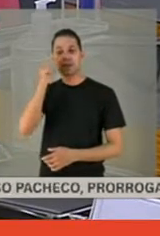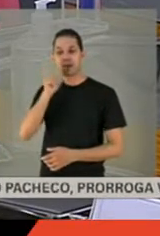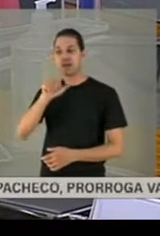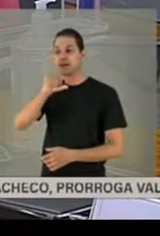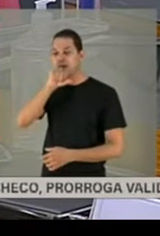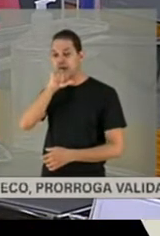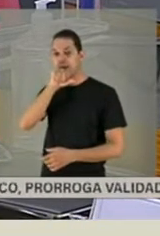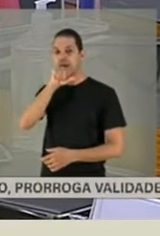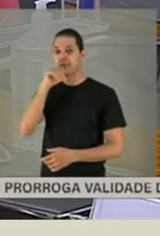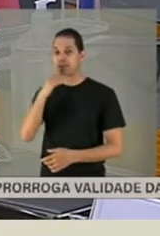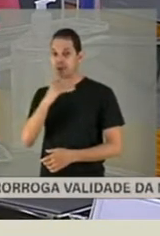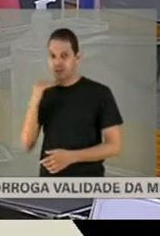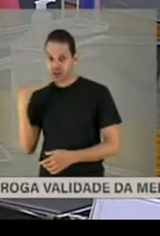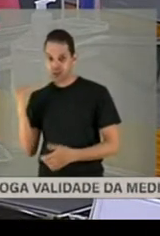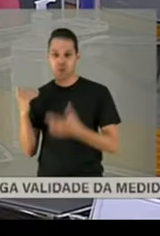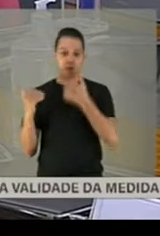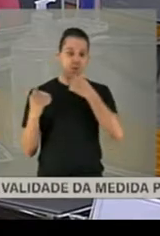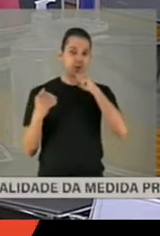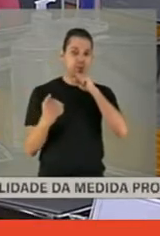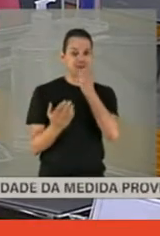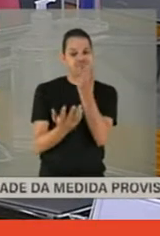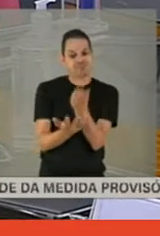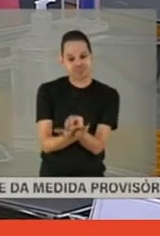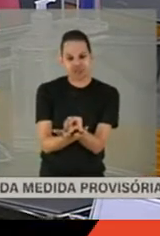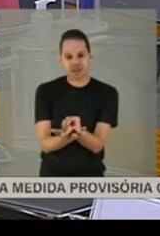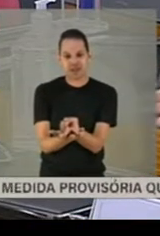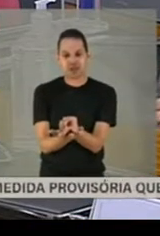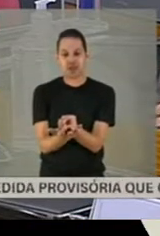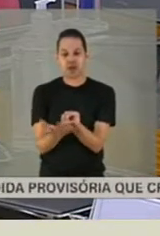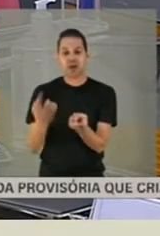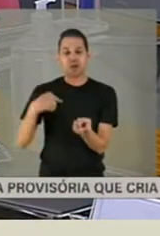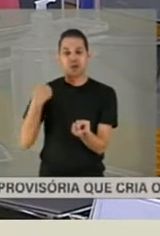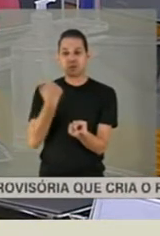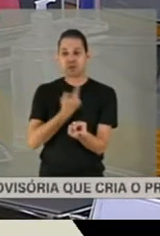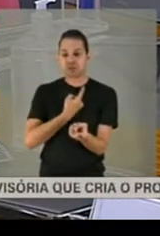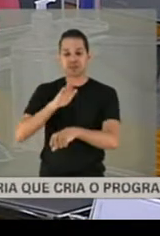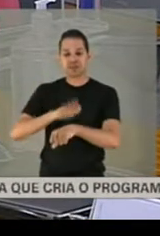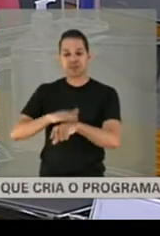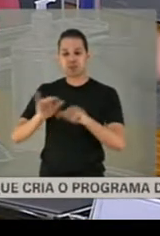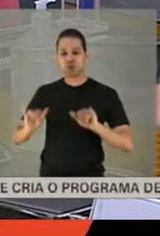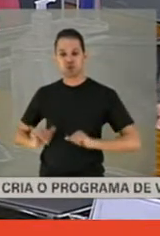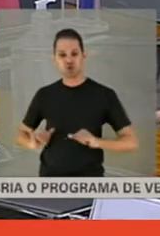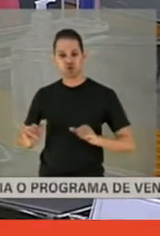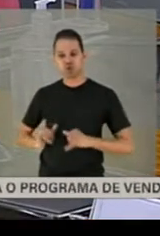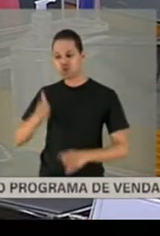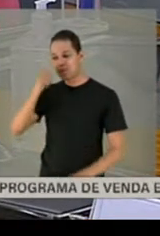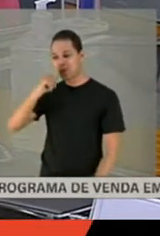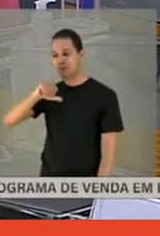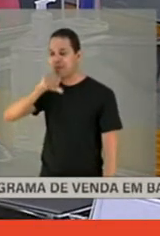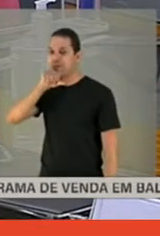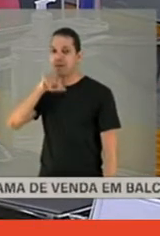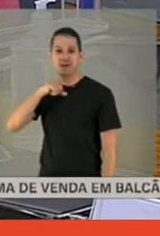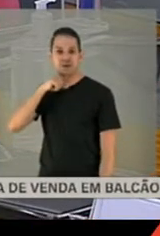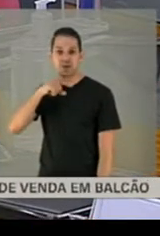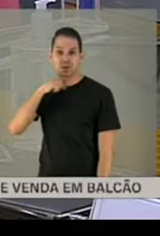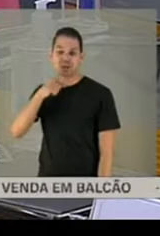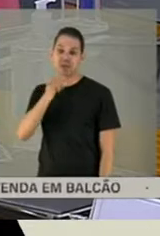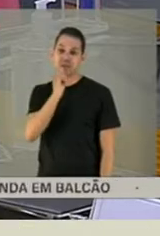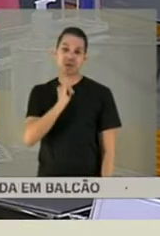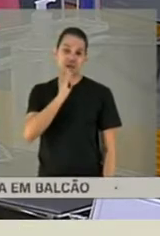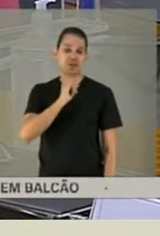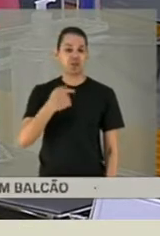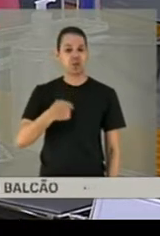foi internado. E a gente não teve nem tempo de sofrer pela minha mãe, né? Porque eu, por exemplo,